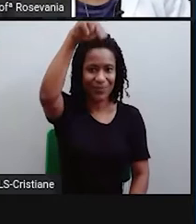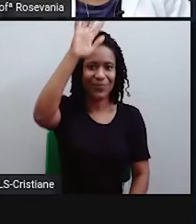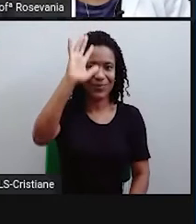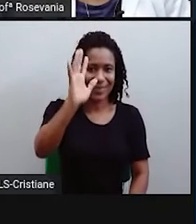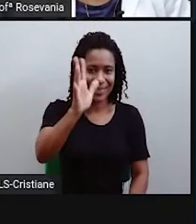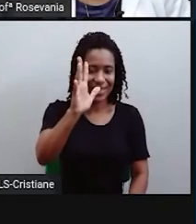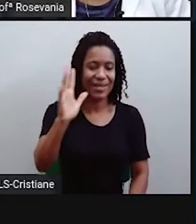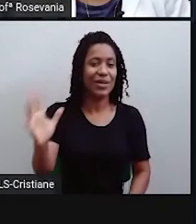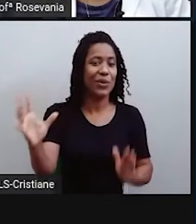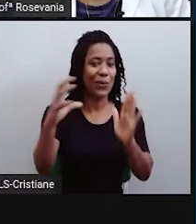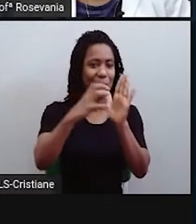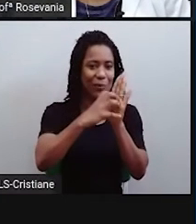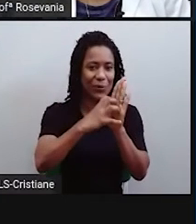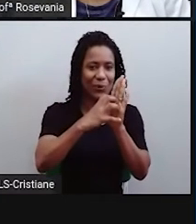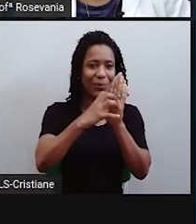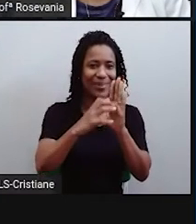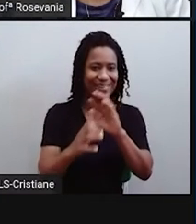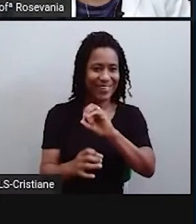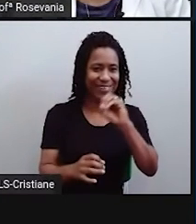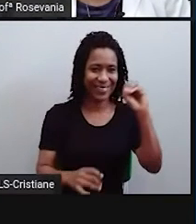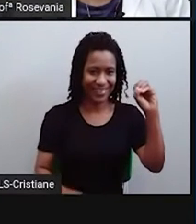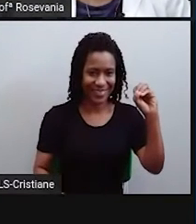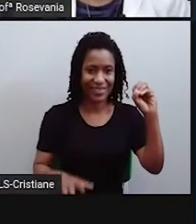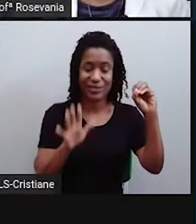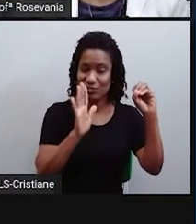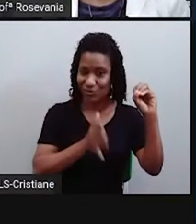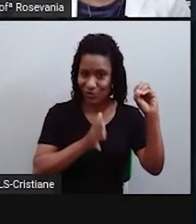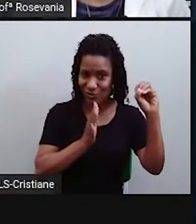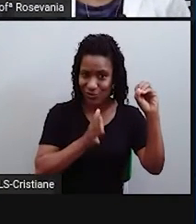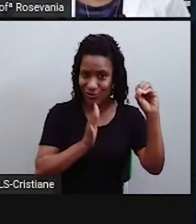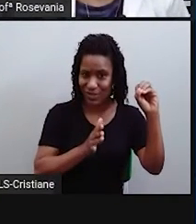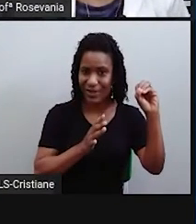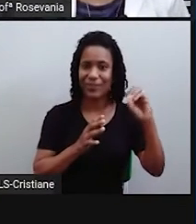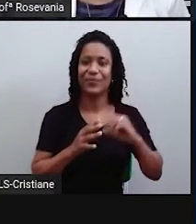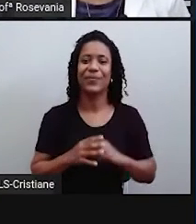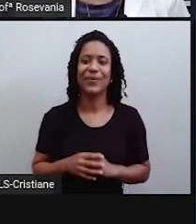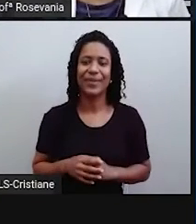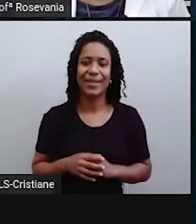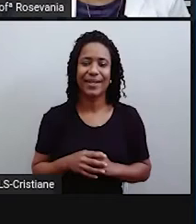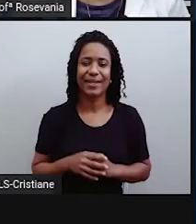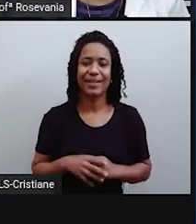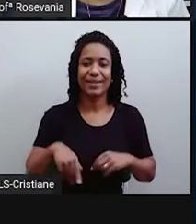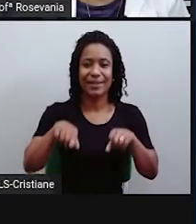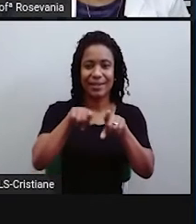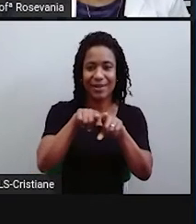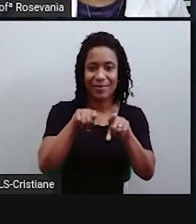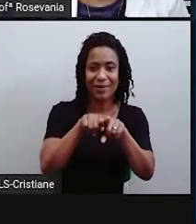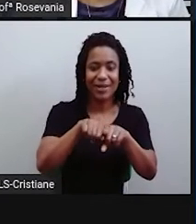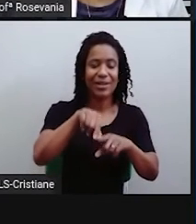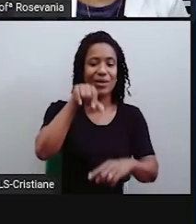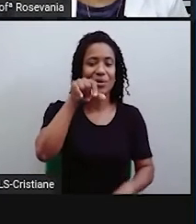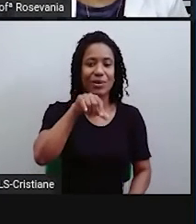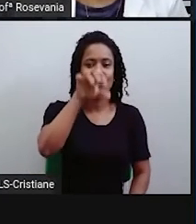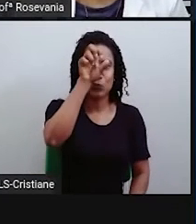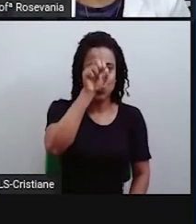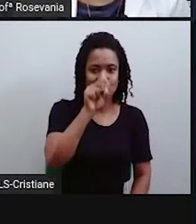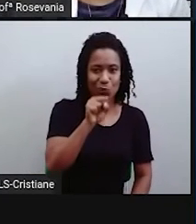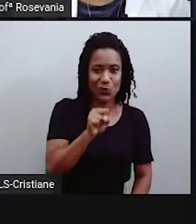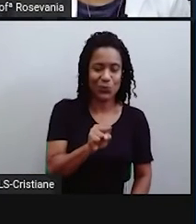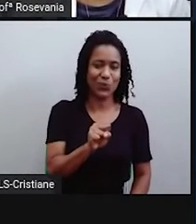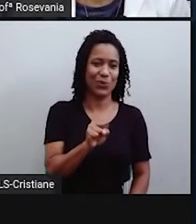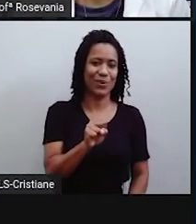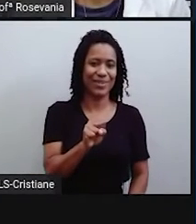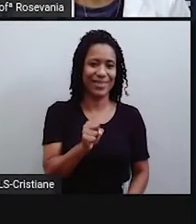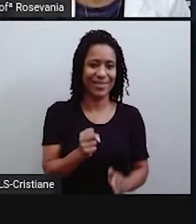perdurou, tanto Norte, né, esses três, como eu falei para vocês, perduraram aqui, e já aparece a região, né, no caso,